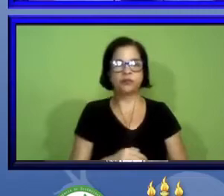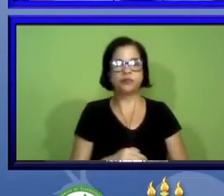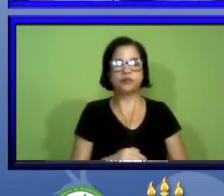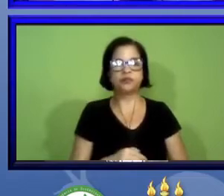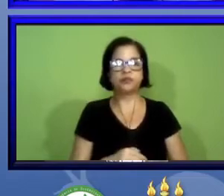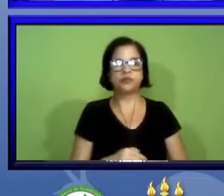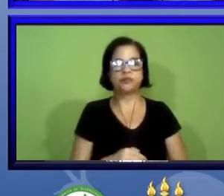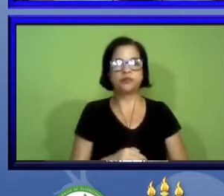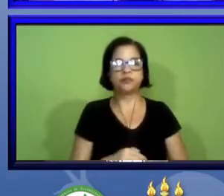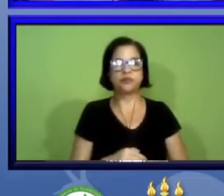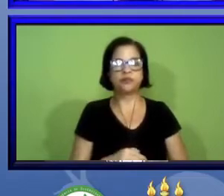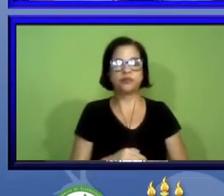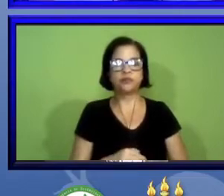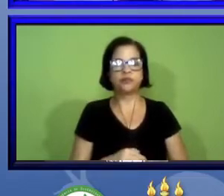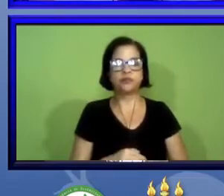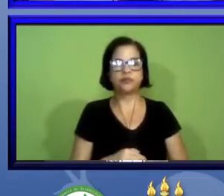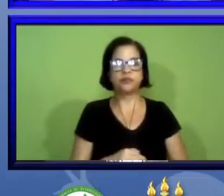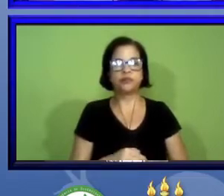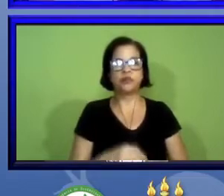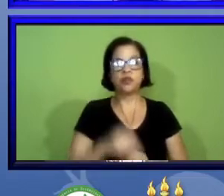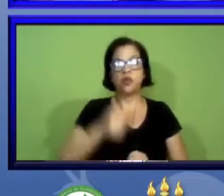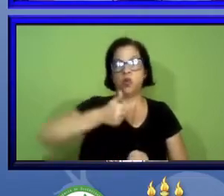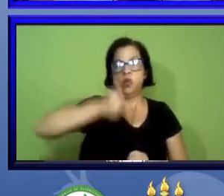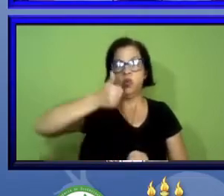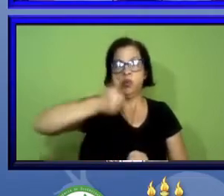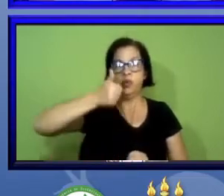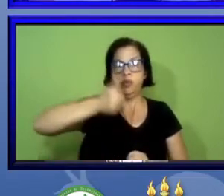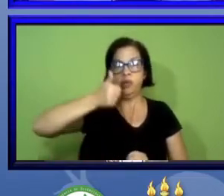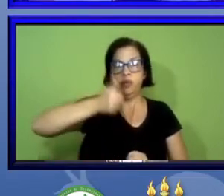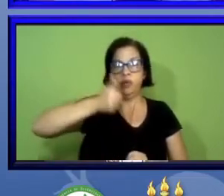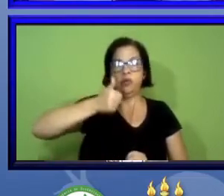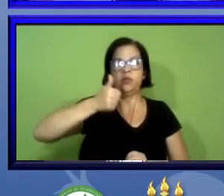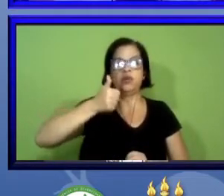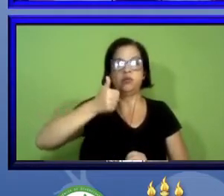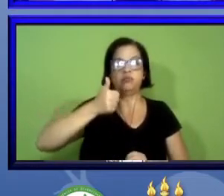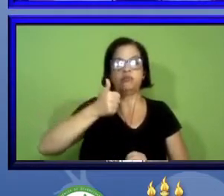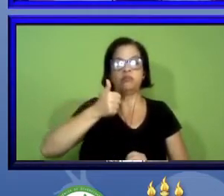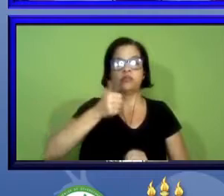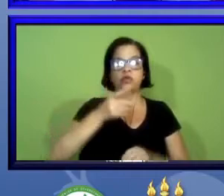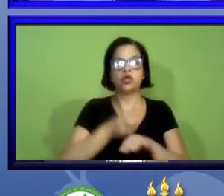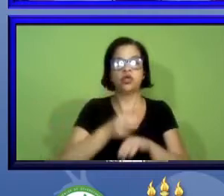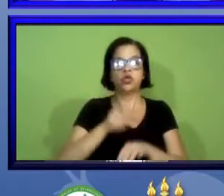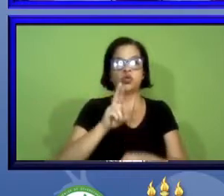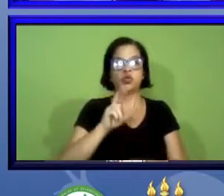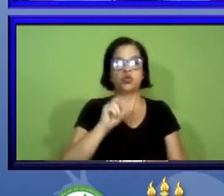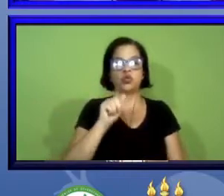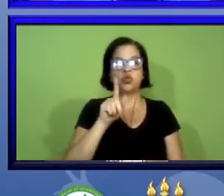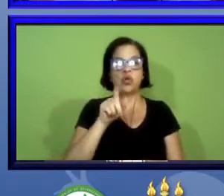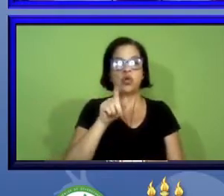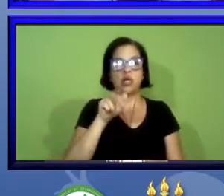então o primeiro deles é do doutor Alexandre Pimenta do Museu Nacional que